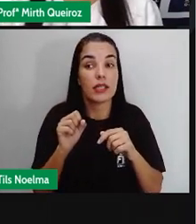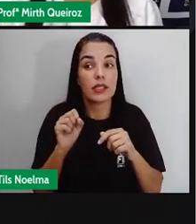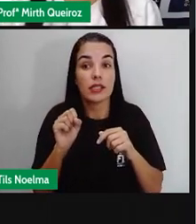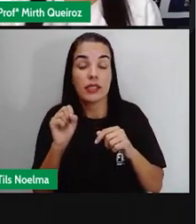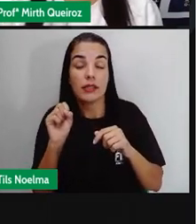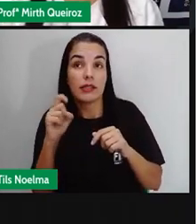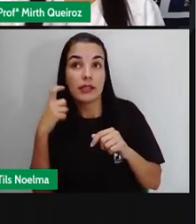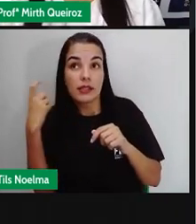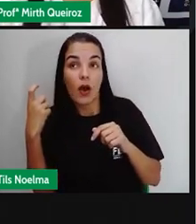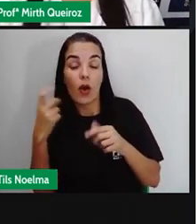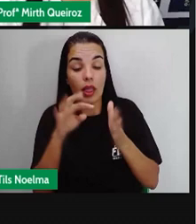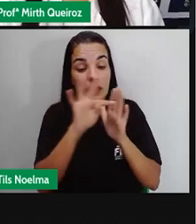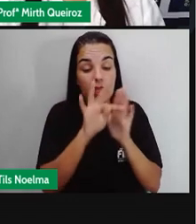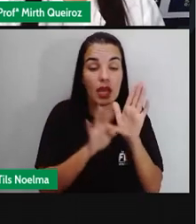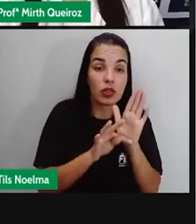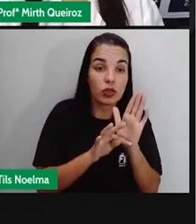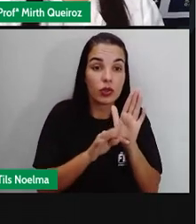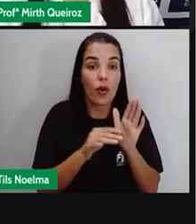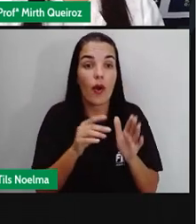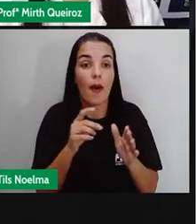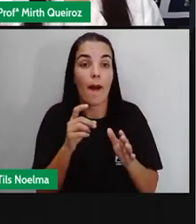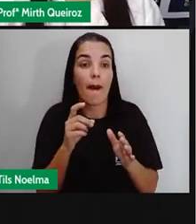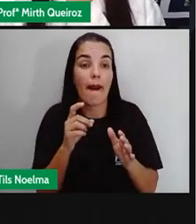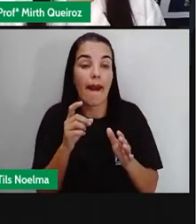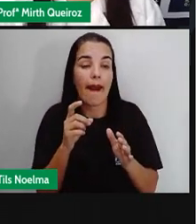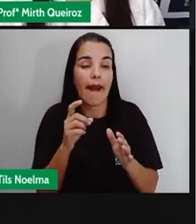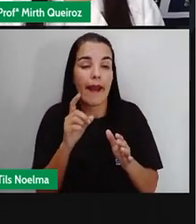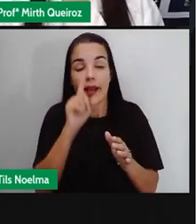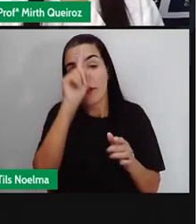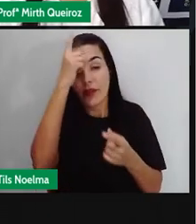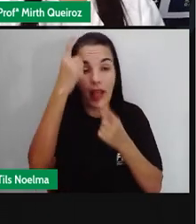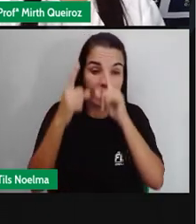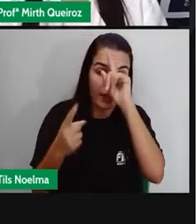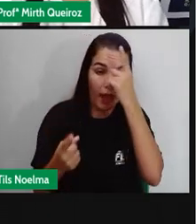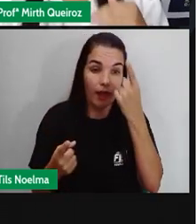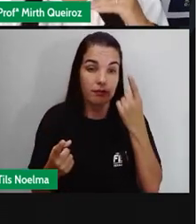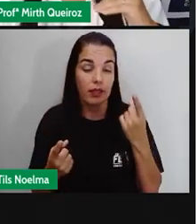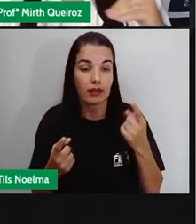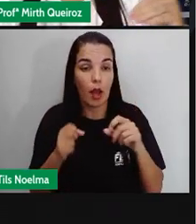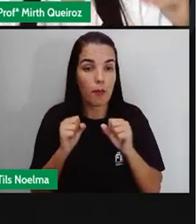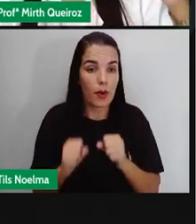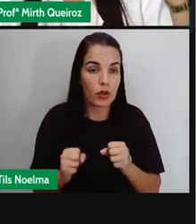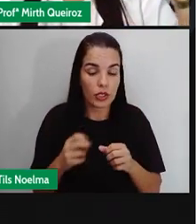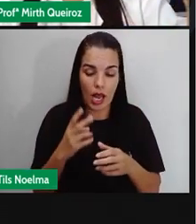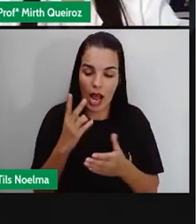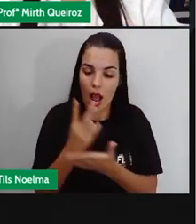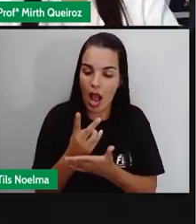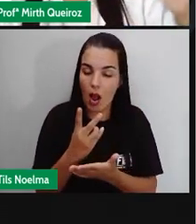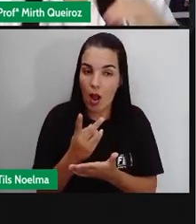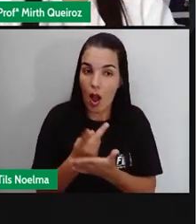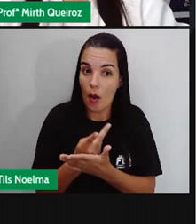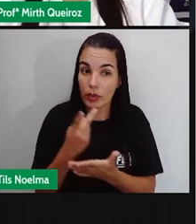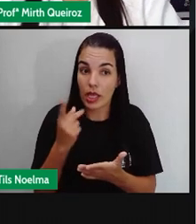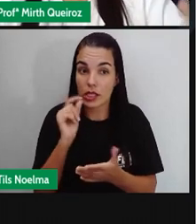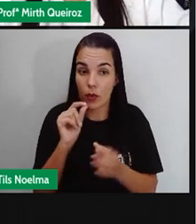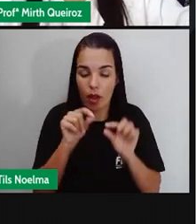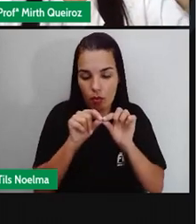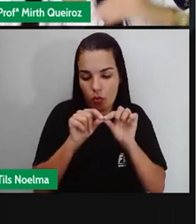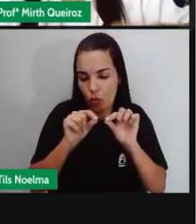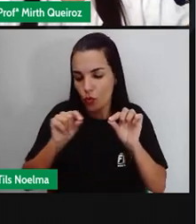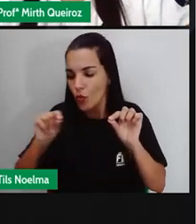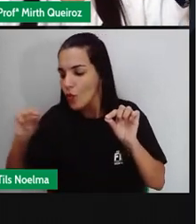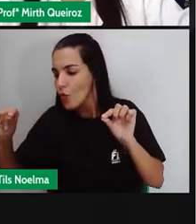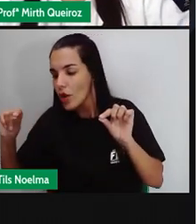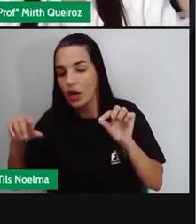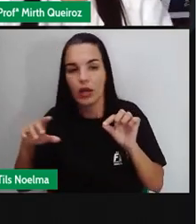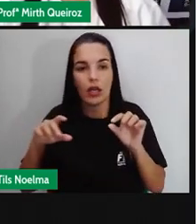aconteceram, certo? E pode acontecer de forma linear, onde tem uma ordem de acontecimentos, uma